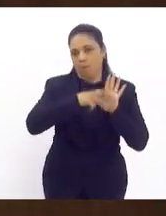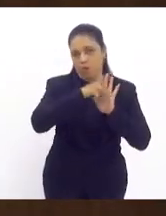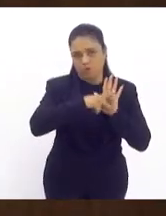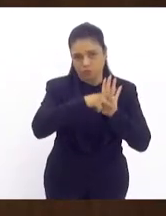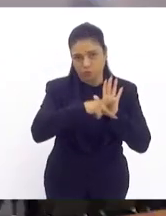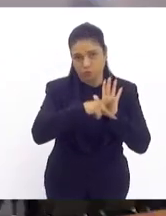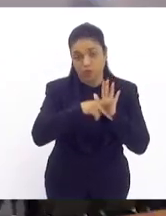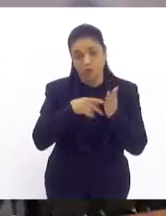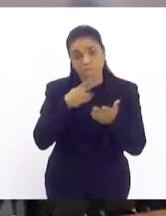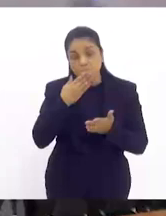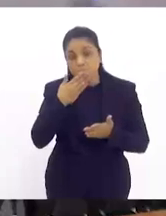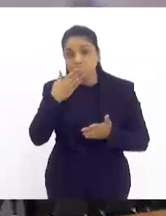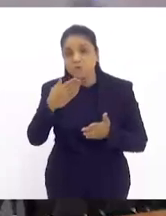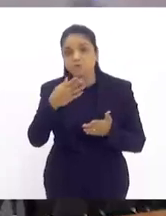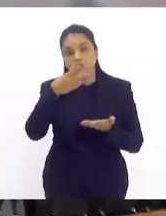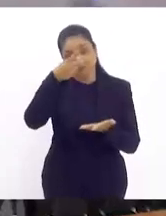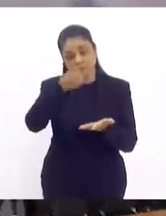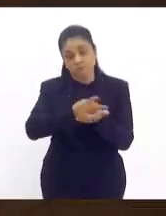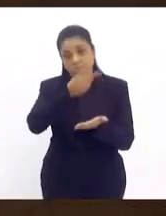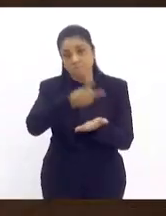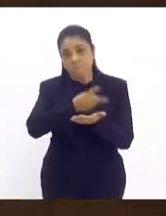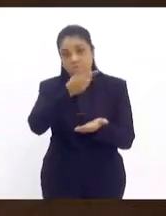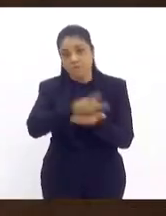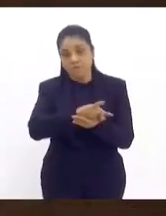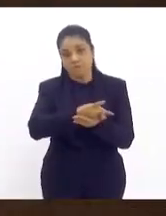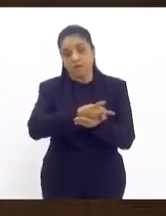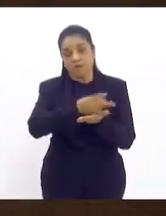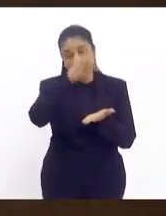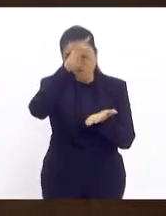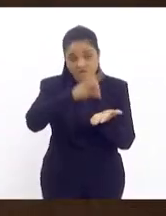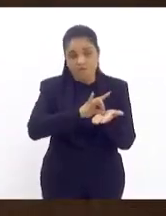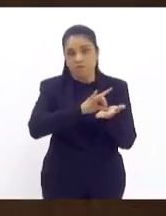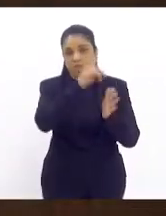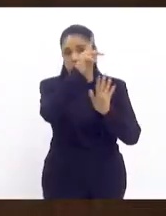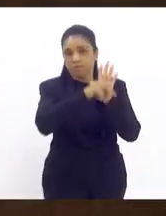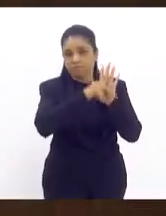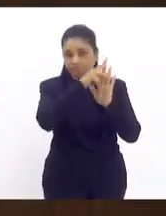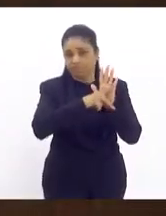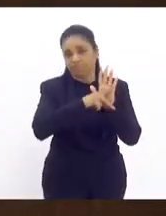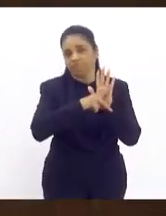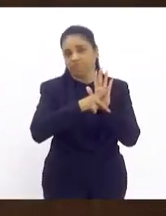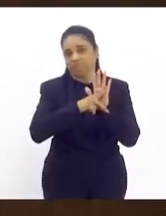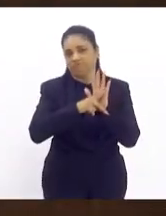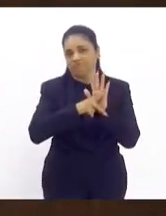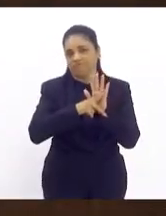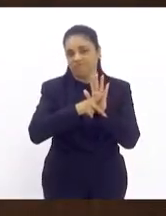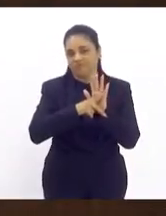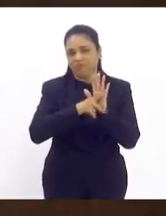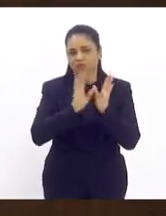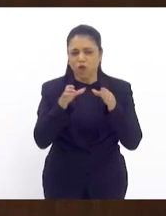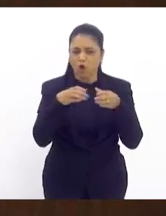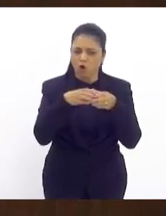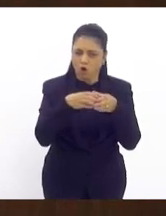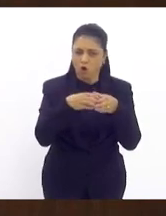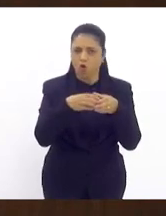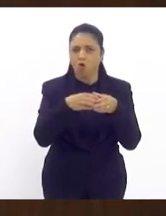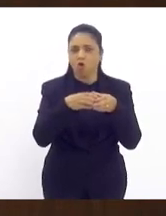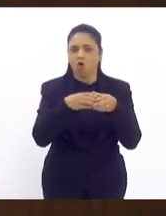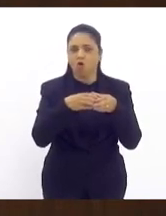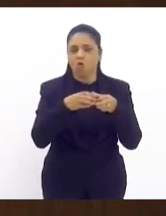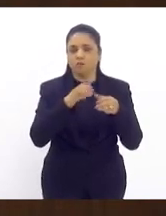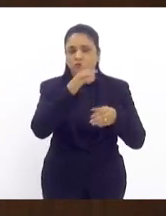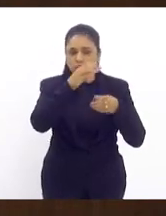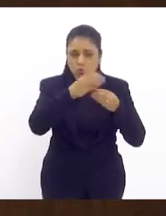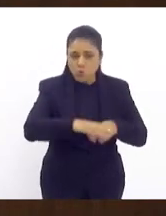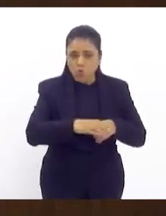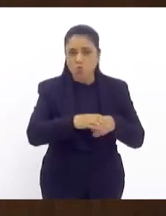fique mantida a redação original que é meritório é autorizativo eu tenho falado isso com várias comissões de concurso que é um projeto